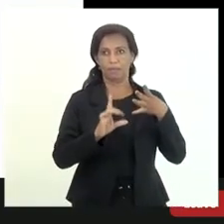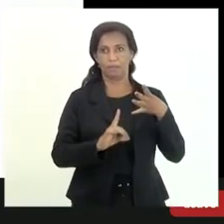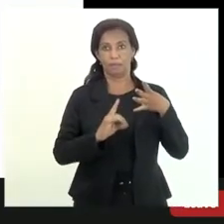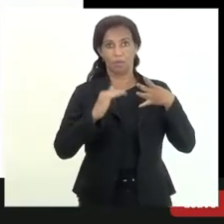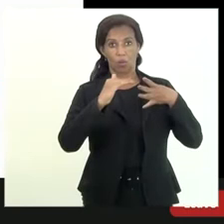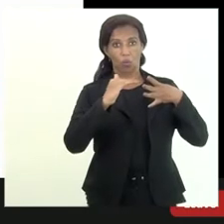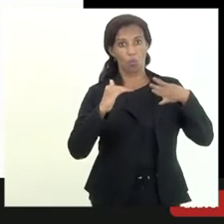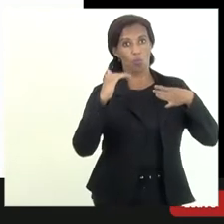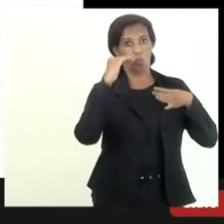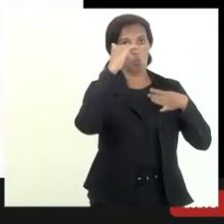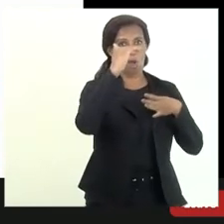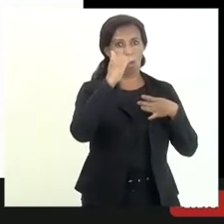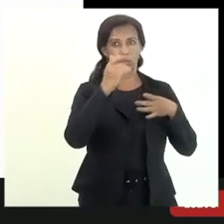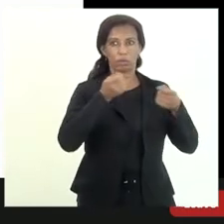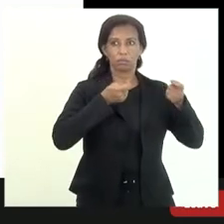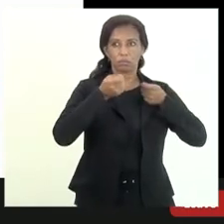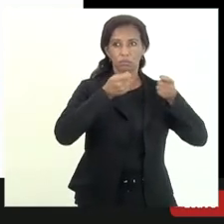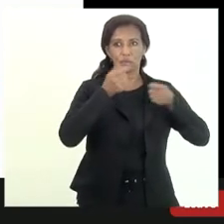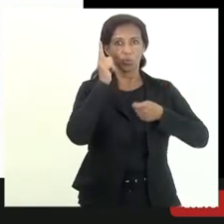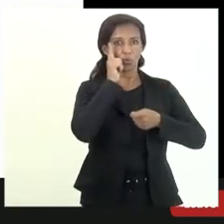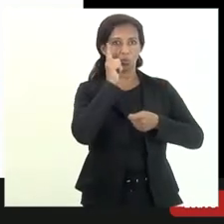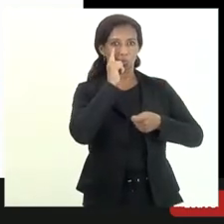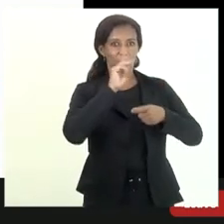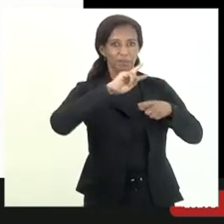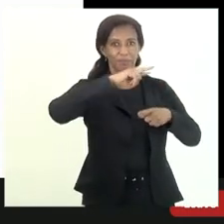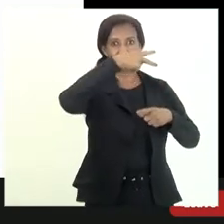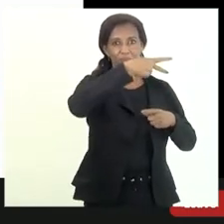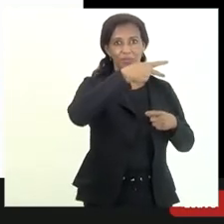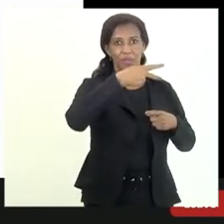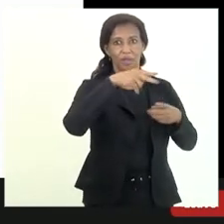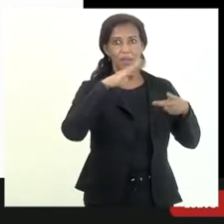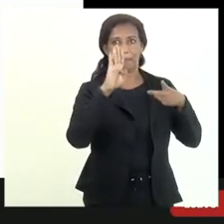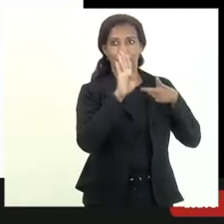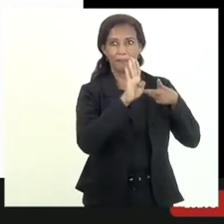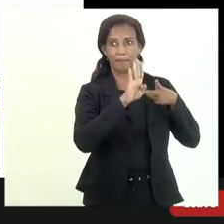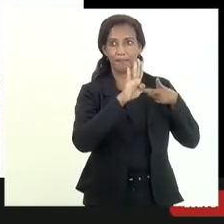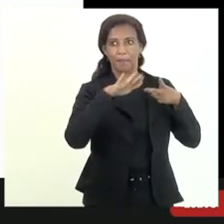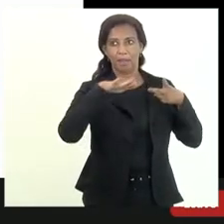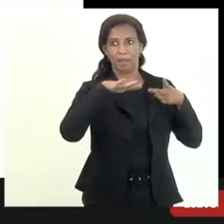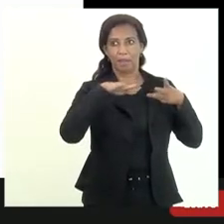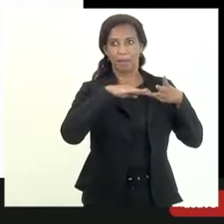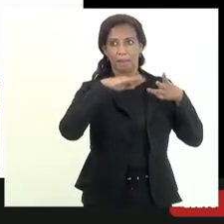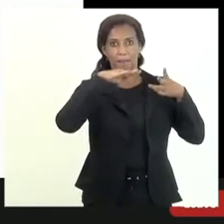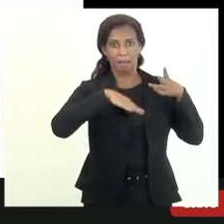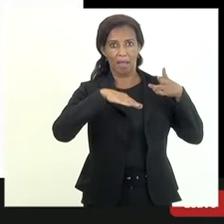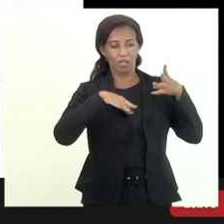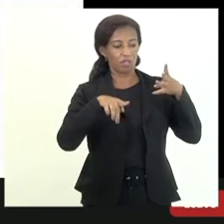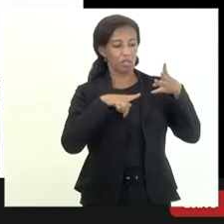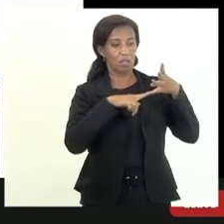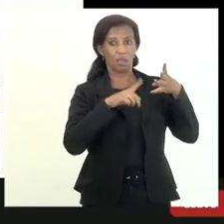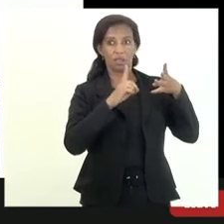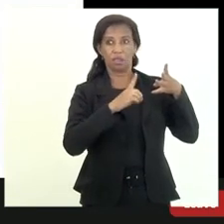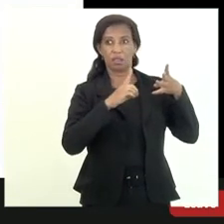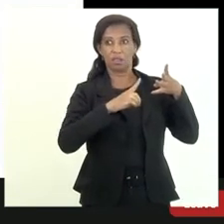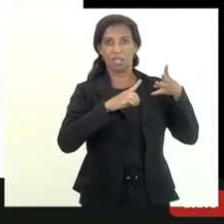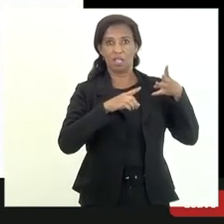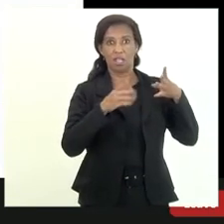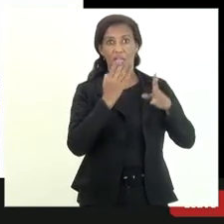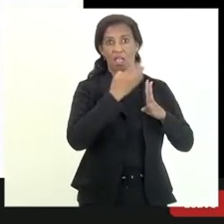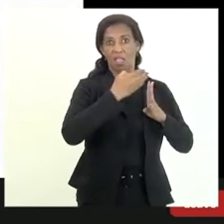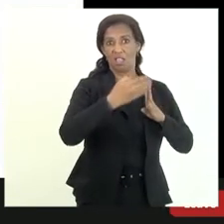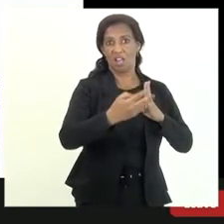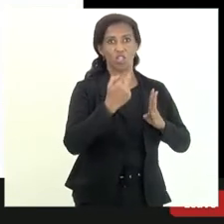perspectiva de recuperação o B com média o C com baixa e o D são aqueles créditos considerados